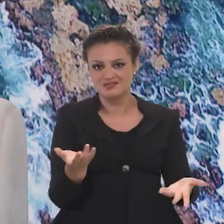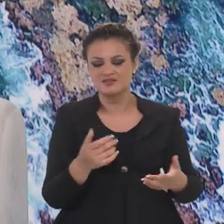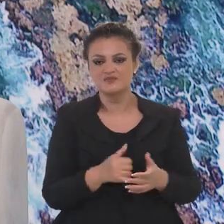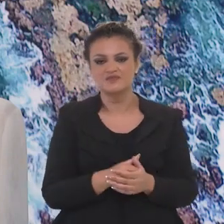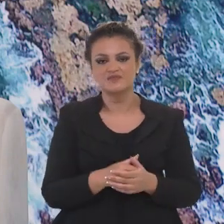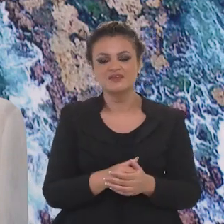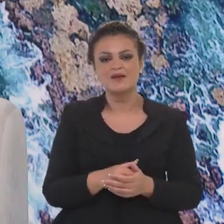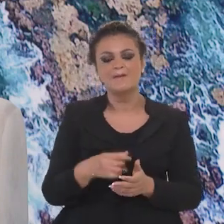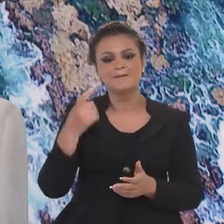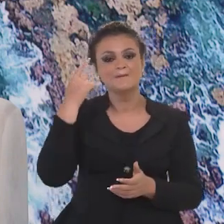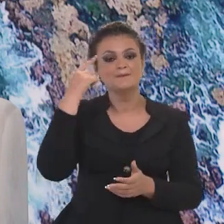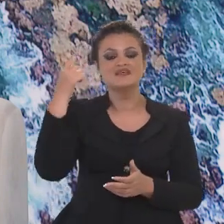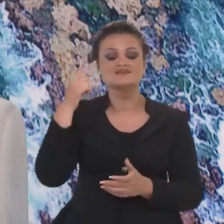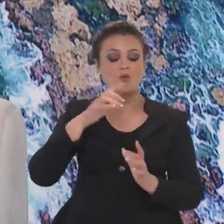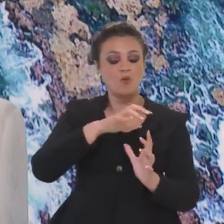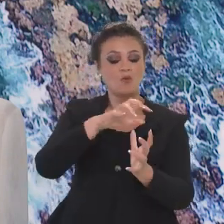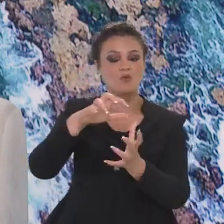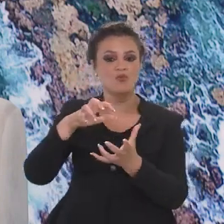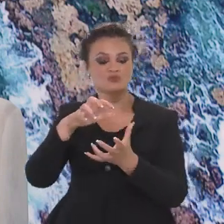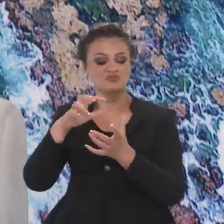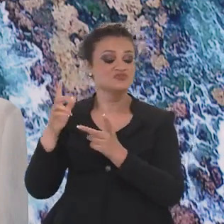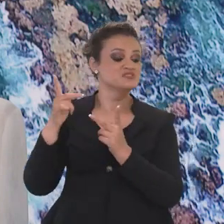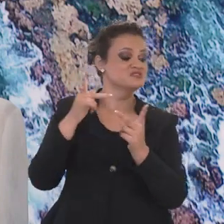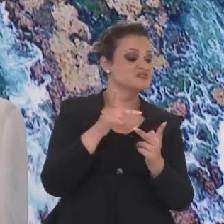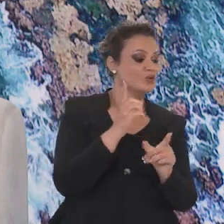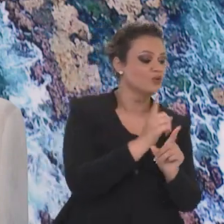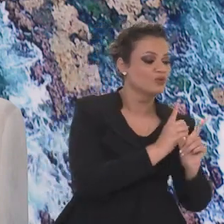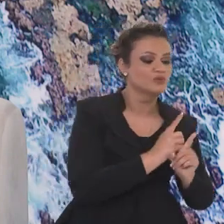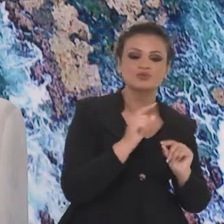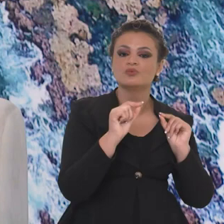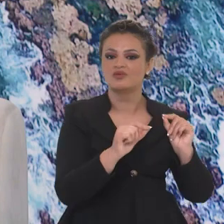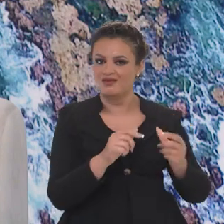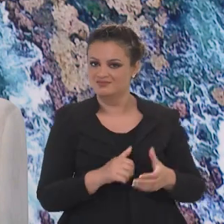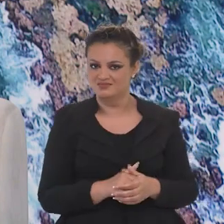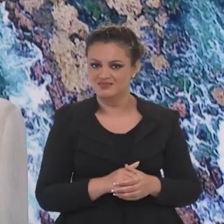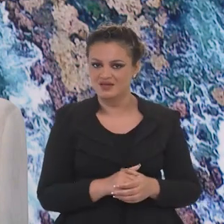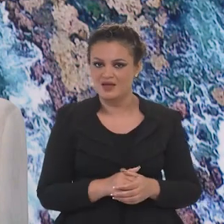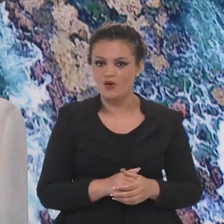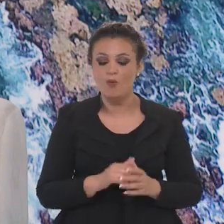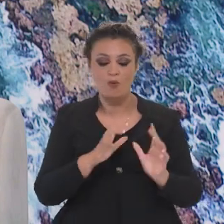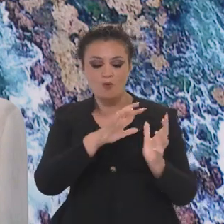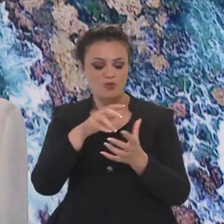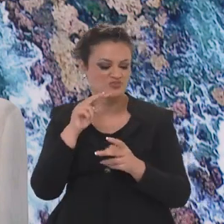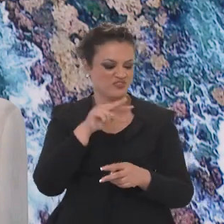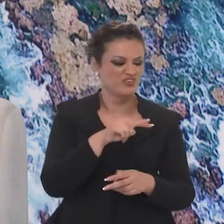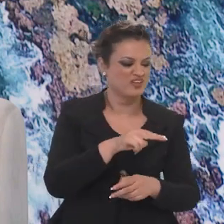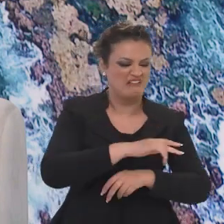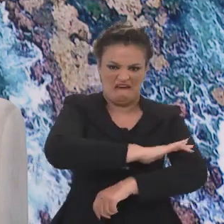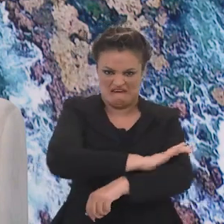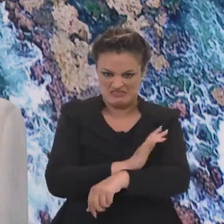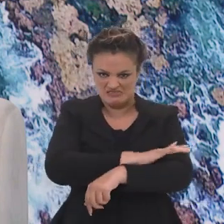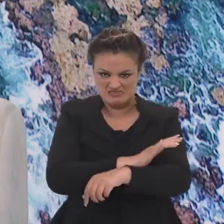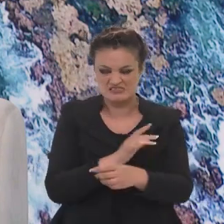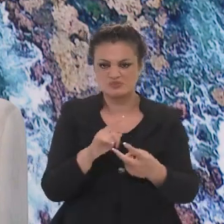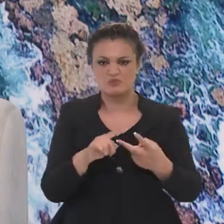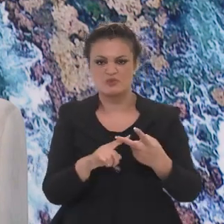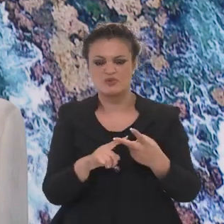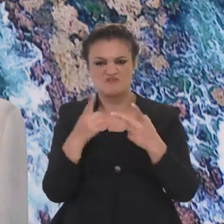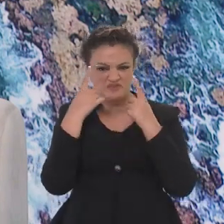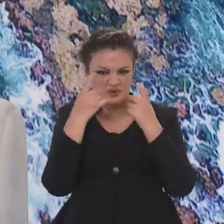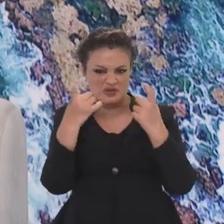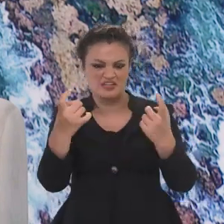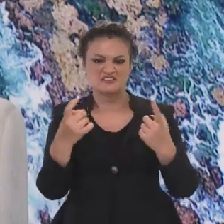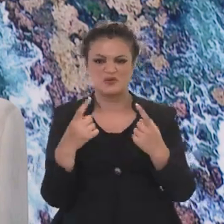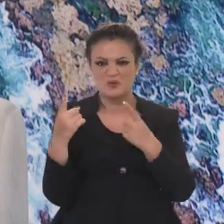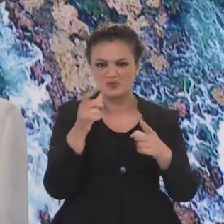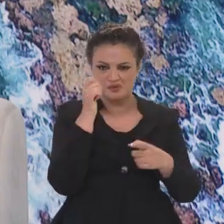um mantra nosso, que a gente diz qual mundo o mundo vai visitar, qual mundo o mundo vai conhecer. A gente não quer que o mundo conheça o racismo, a gente